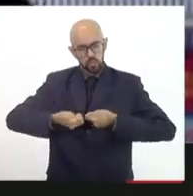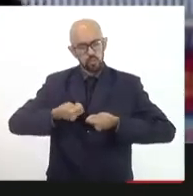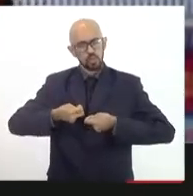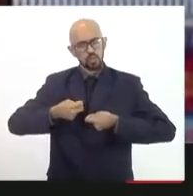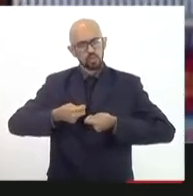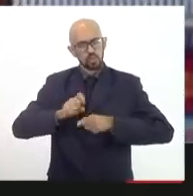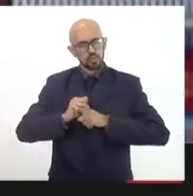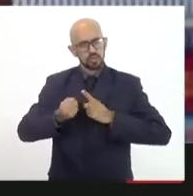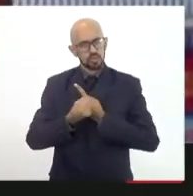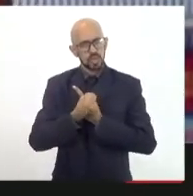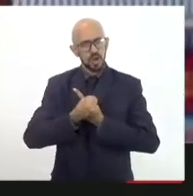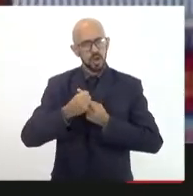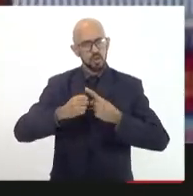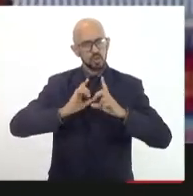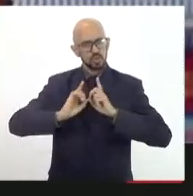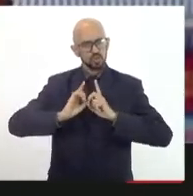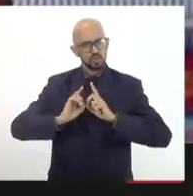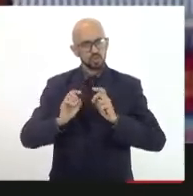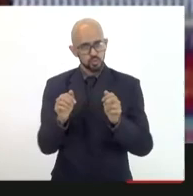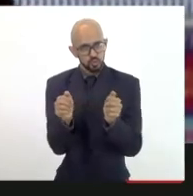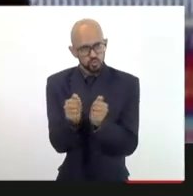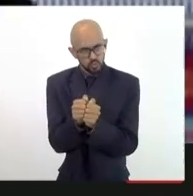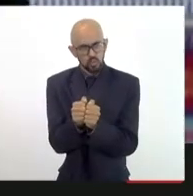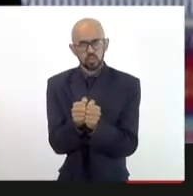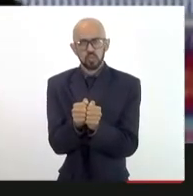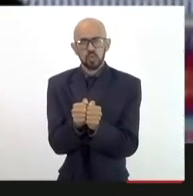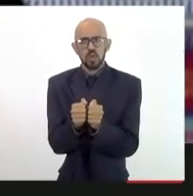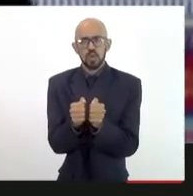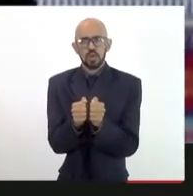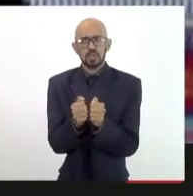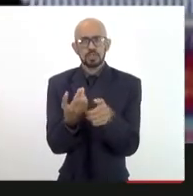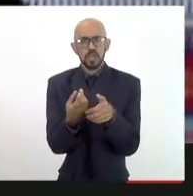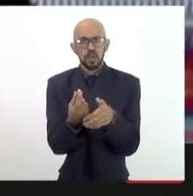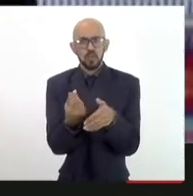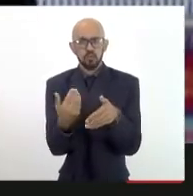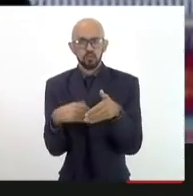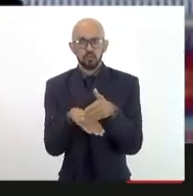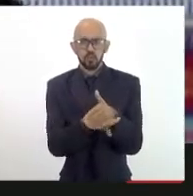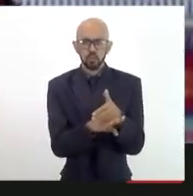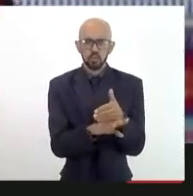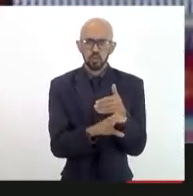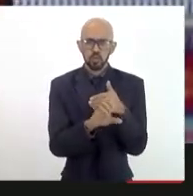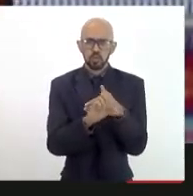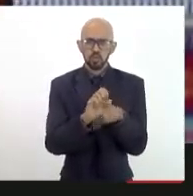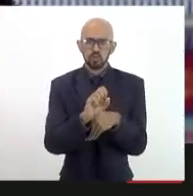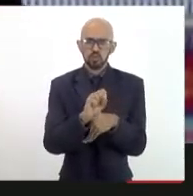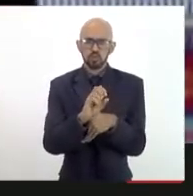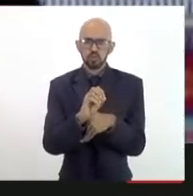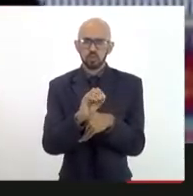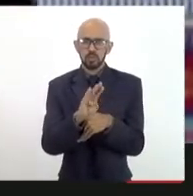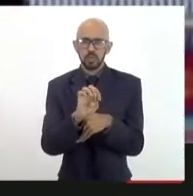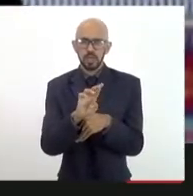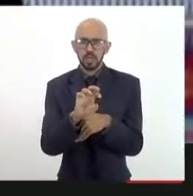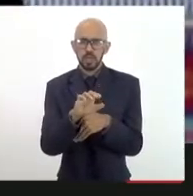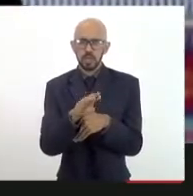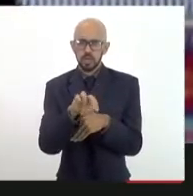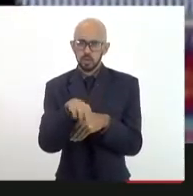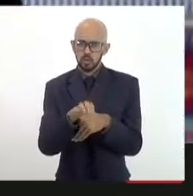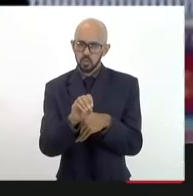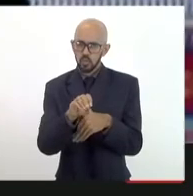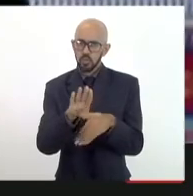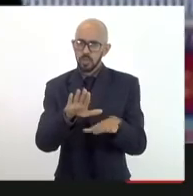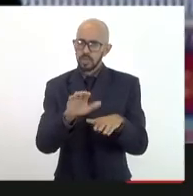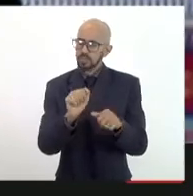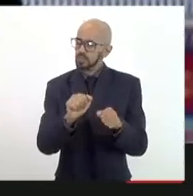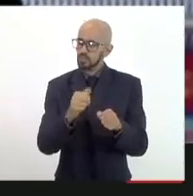discussões em relação ao fundo soberano se soberano independente autônomo mas não sem controle sob